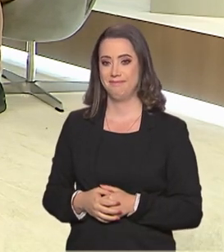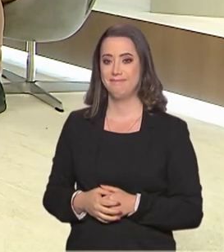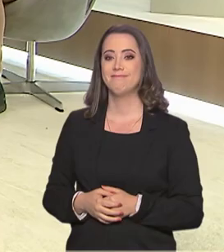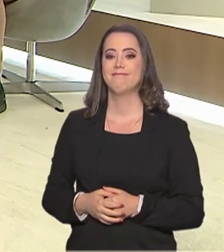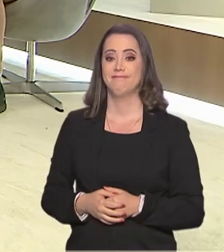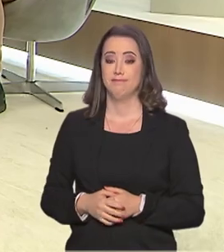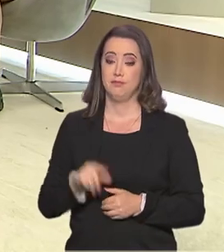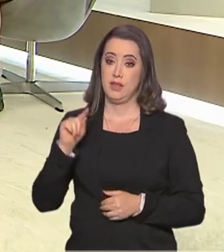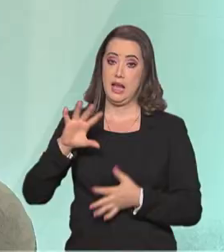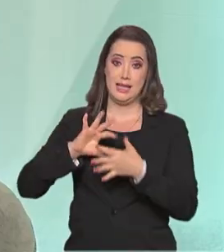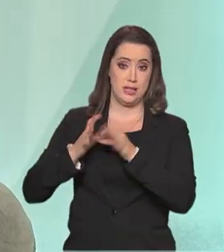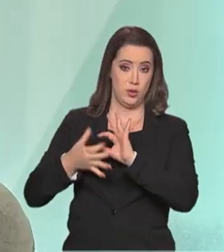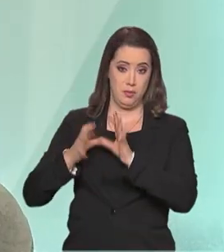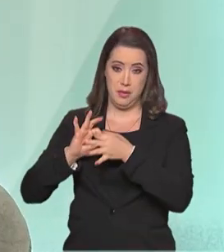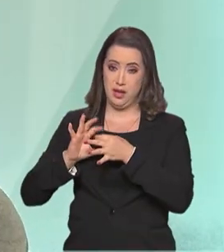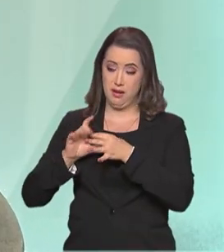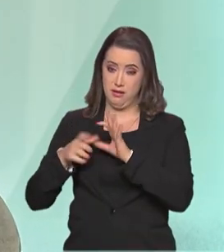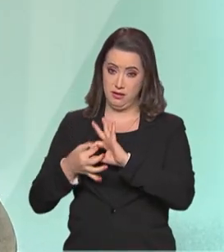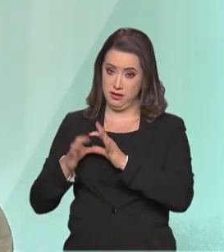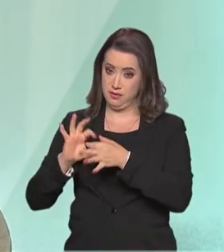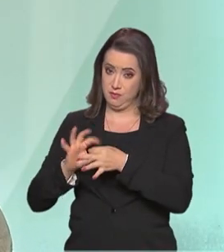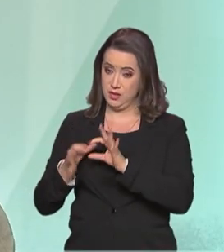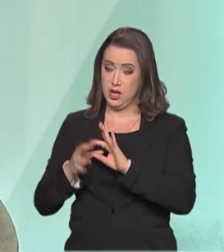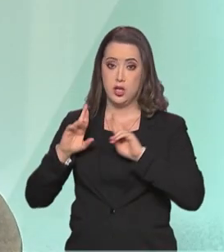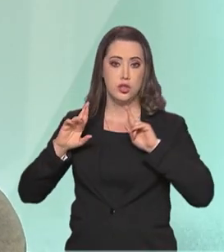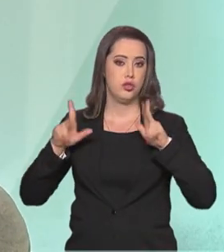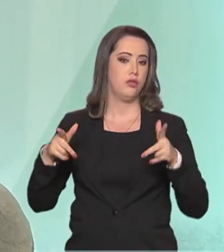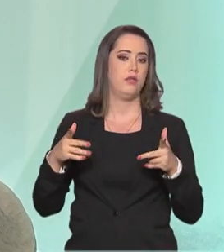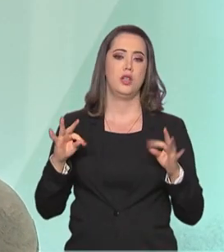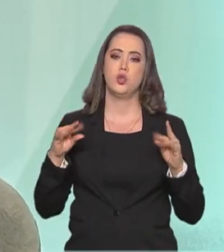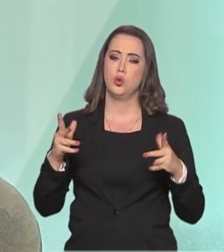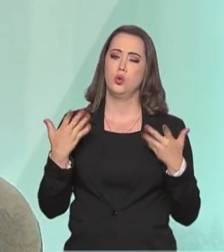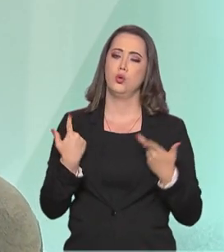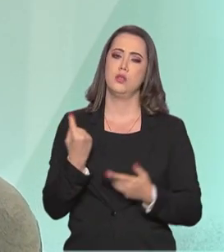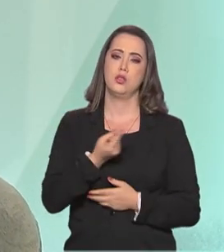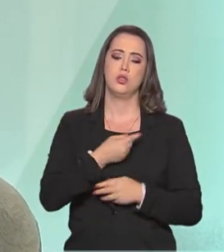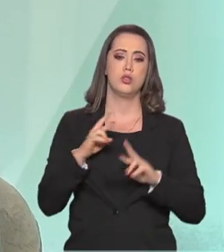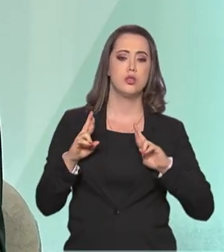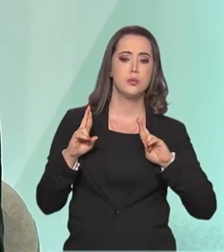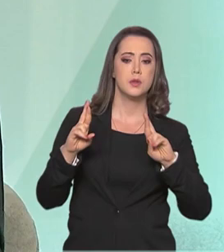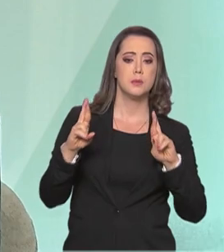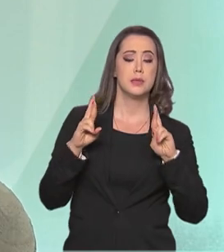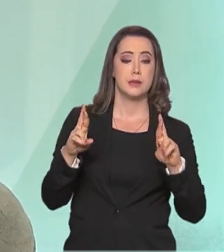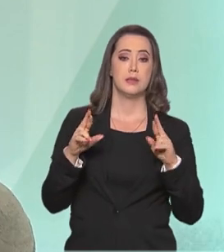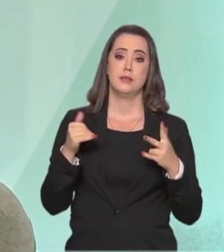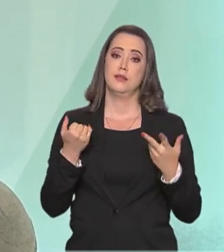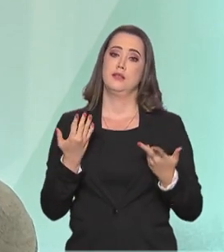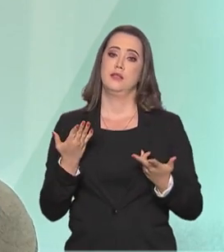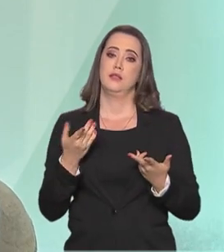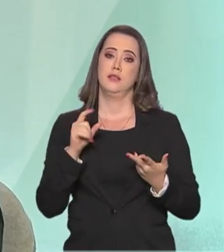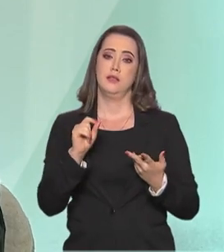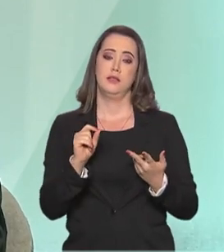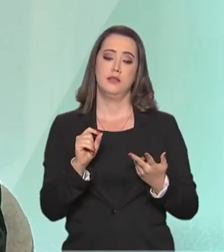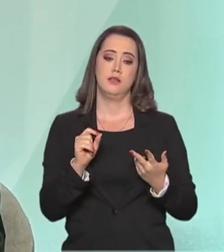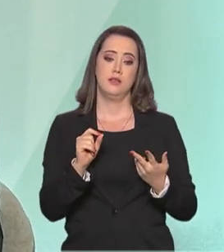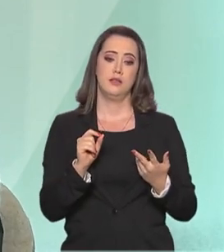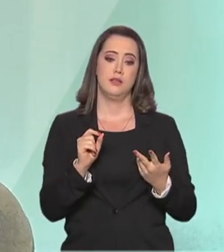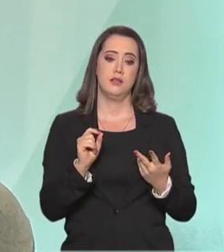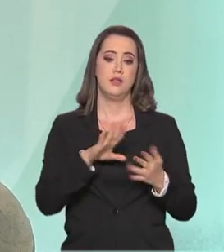É, vai ser uma Olimpíada completamente diferente de todas que a gente tem na história. Então a gente tem uma expectativa, acho que assim, a expectativa é sempre